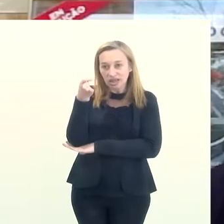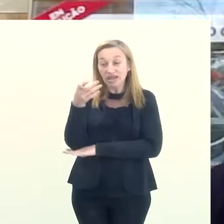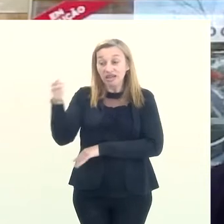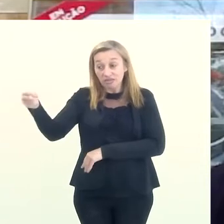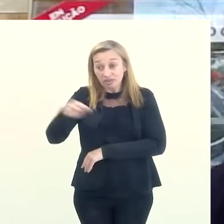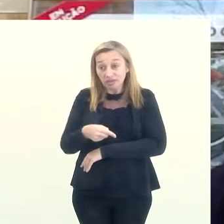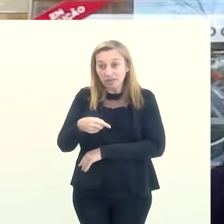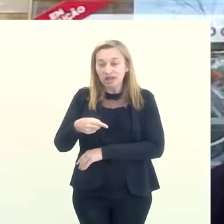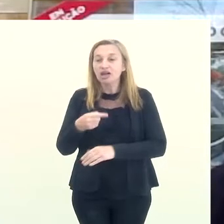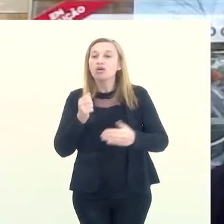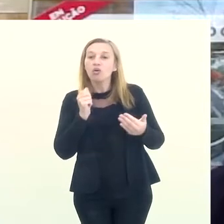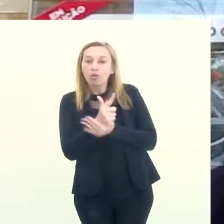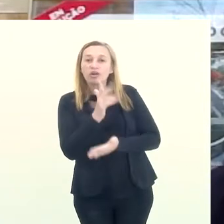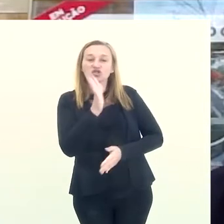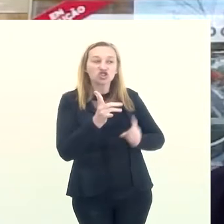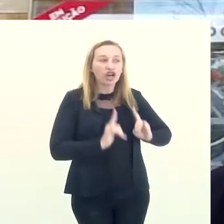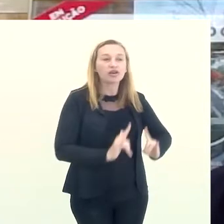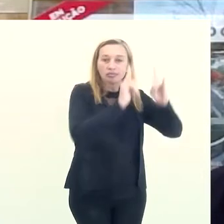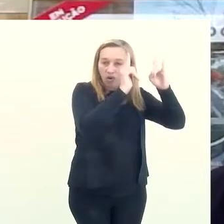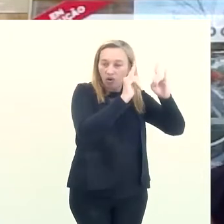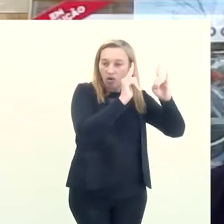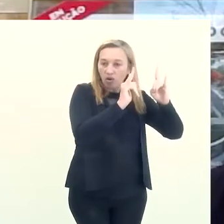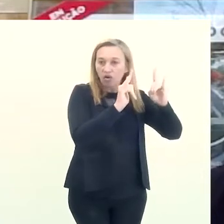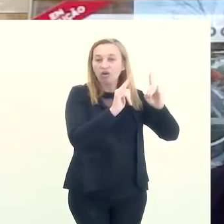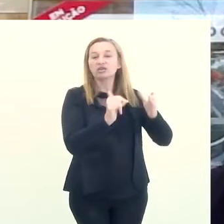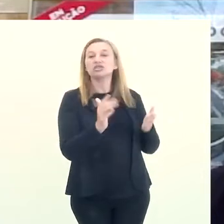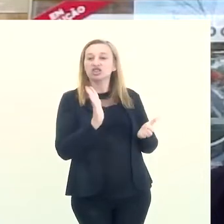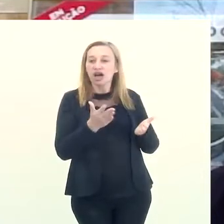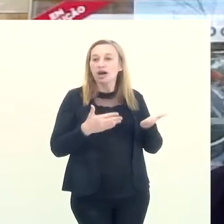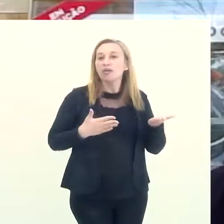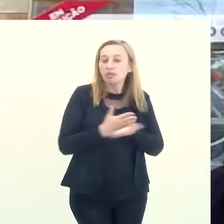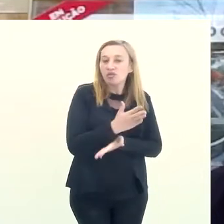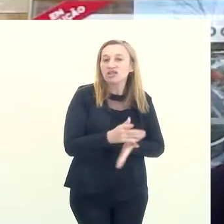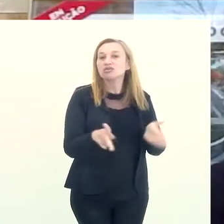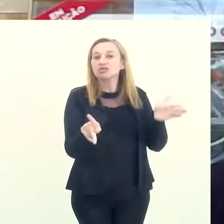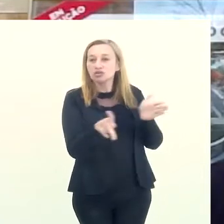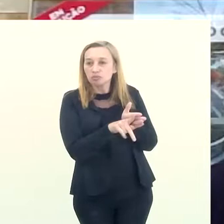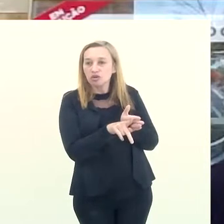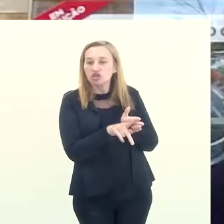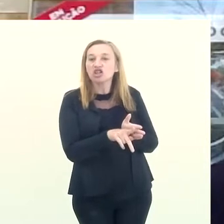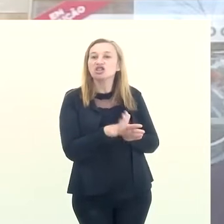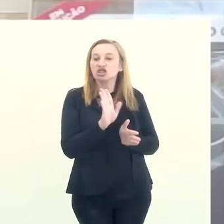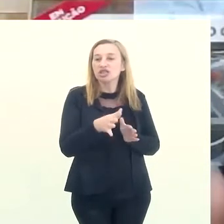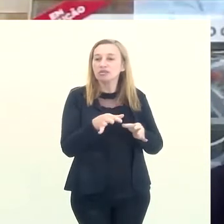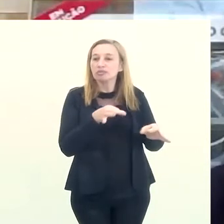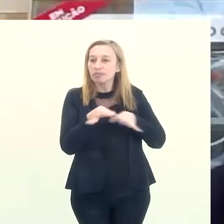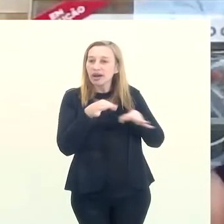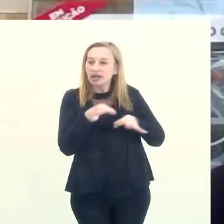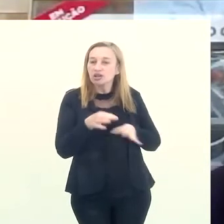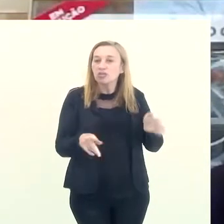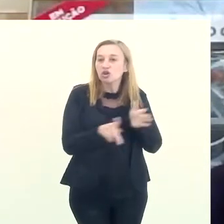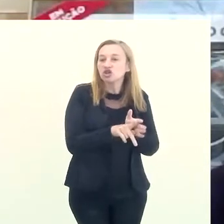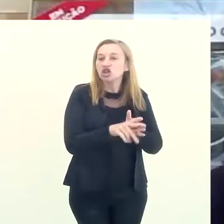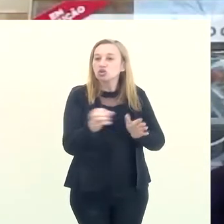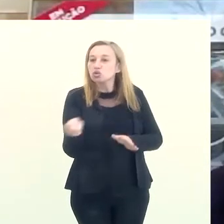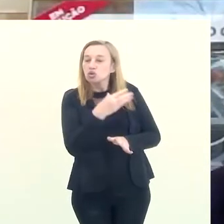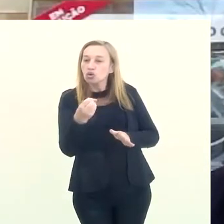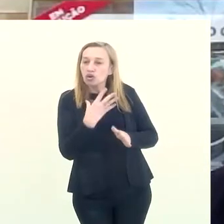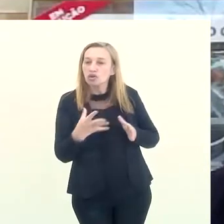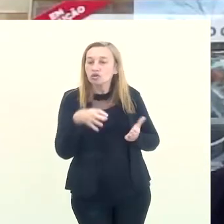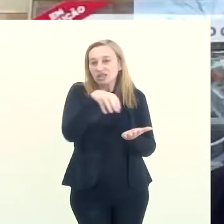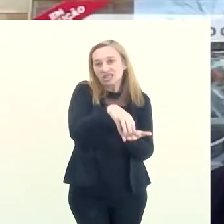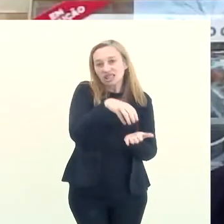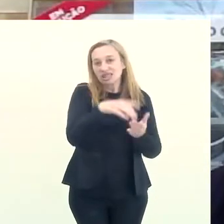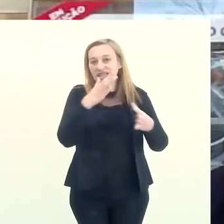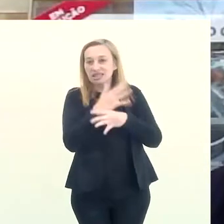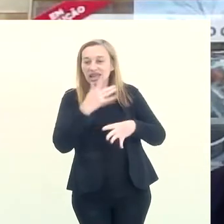redes vindo para cá, comprando já imóveis, já em parte de aprovação de projeto. A gente está fazendo um projeto do novo centro